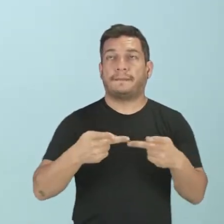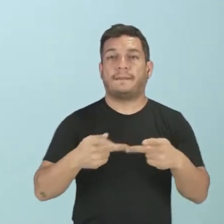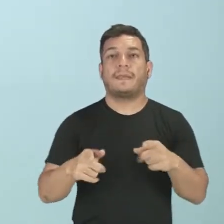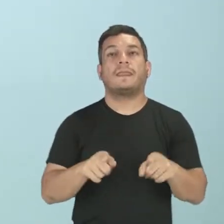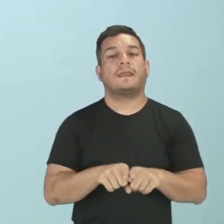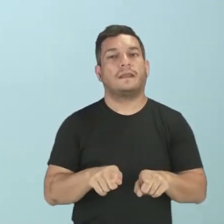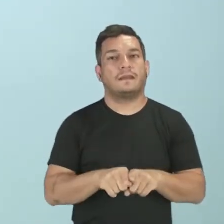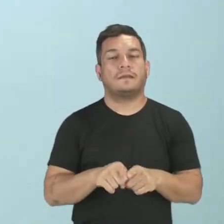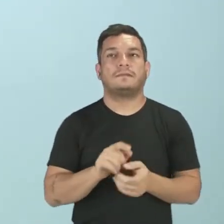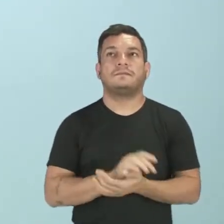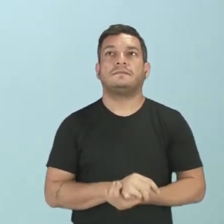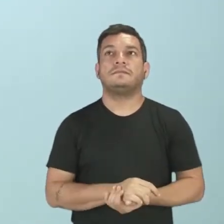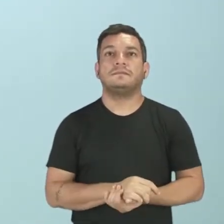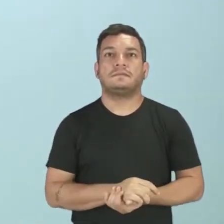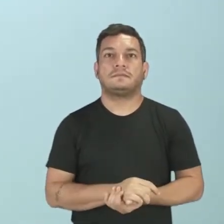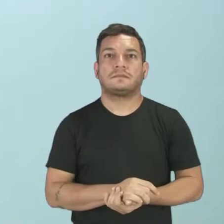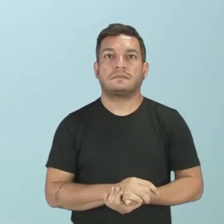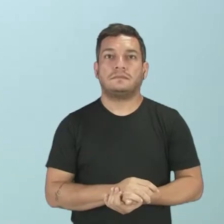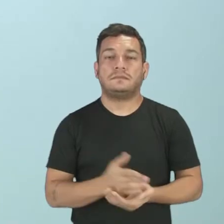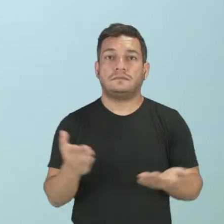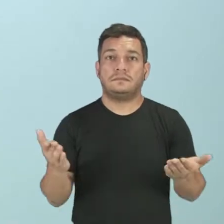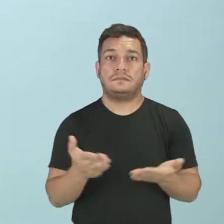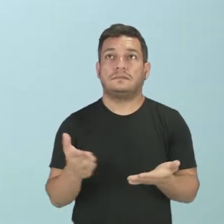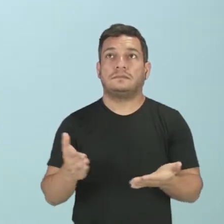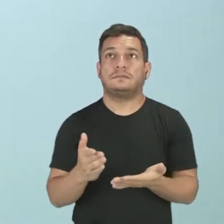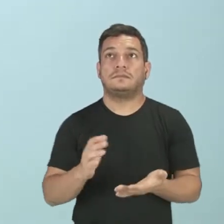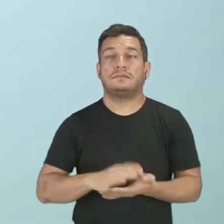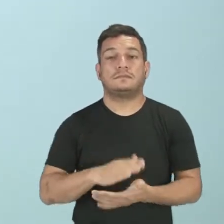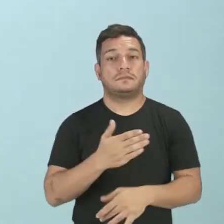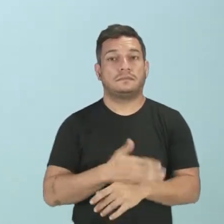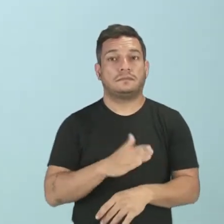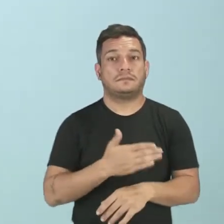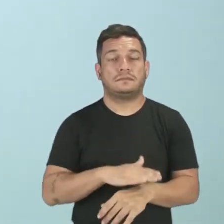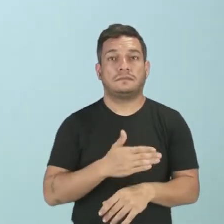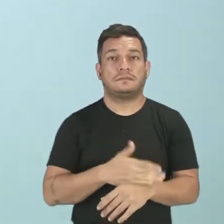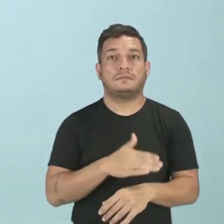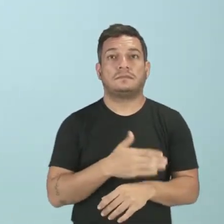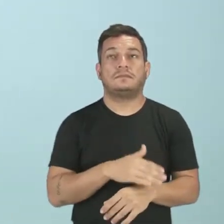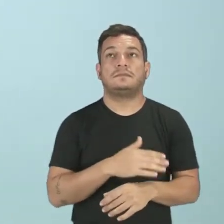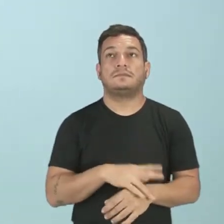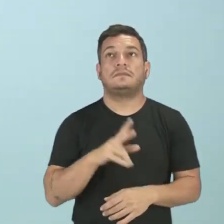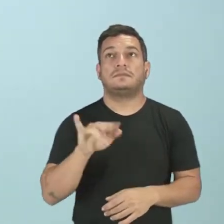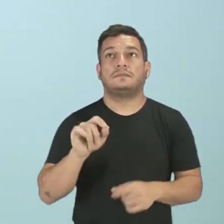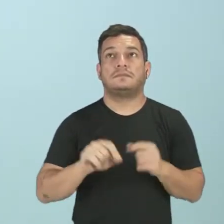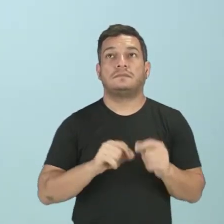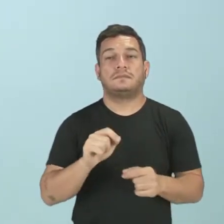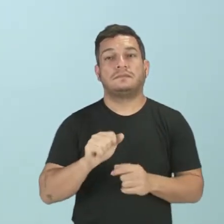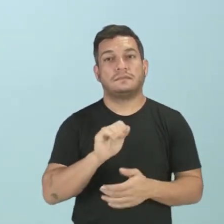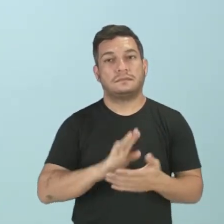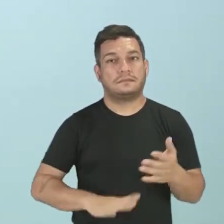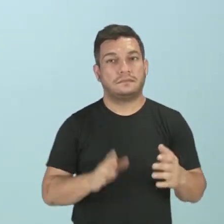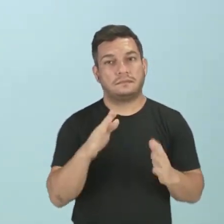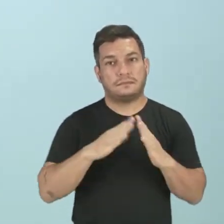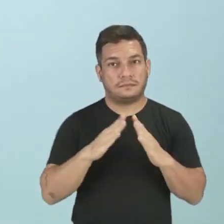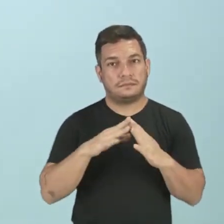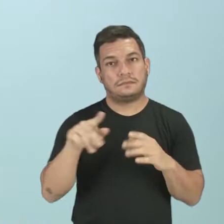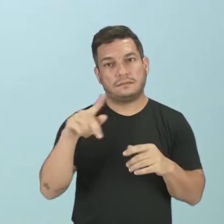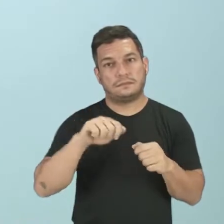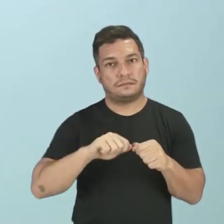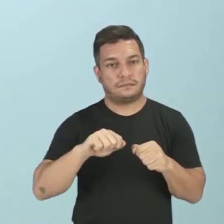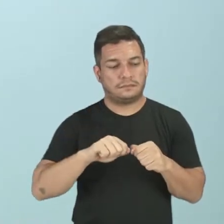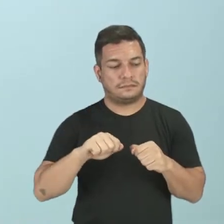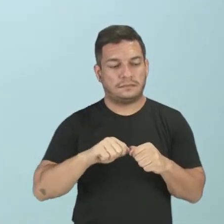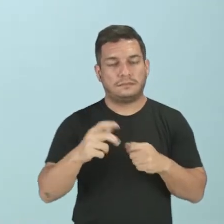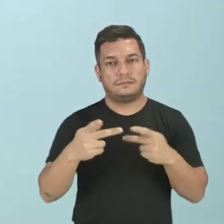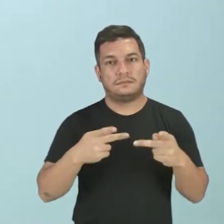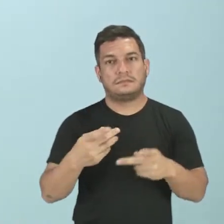de vida de vocês. E vamos agora praticar um pouco, que vai ser a tarefinha de casa para vocês fazerem,